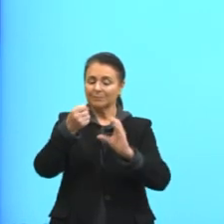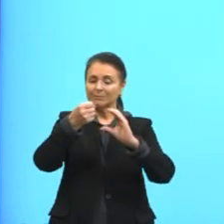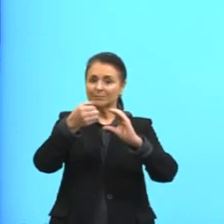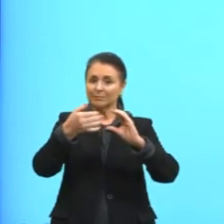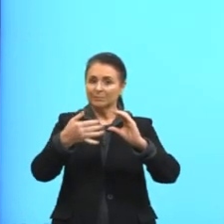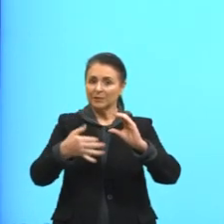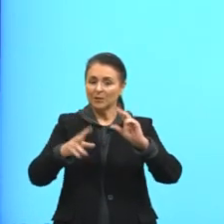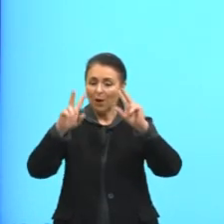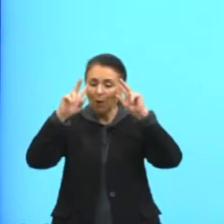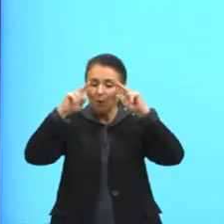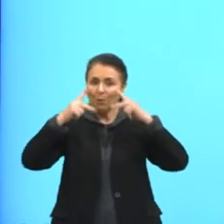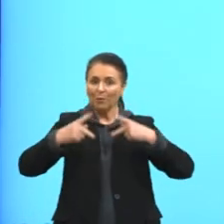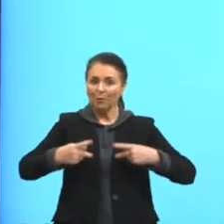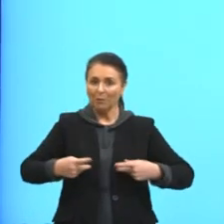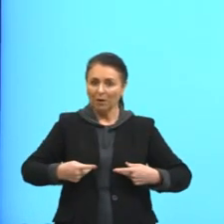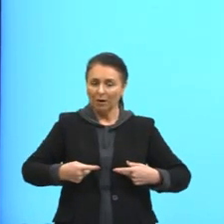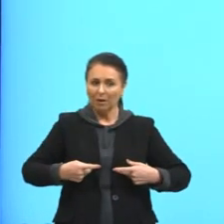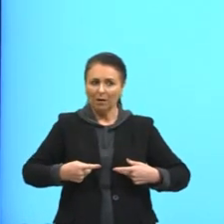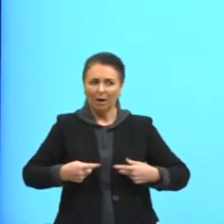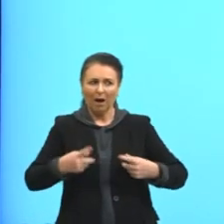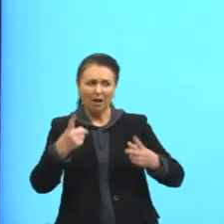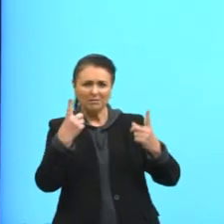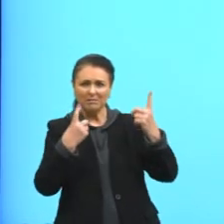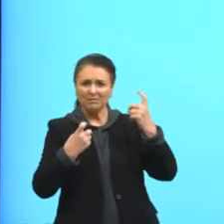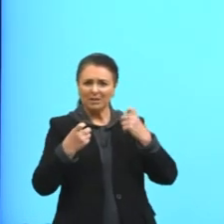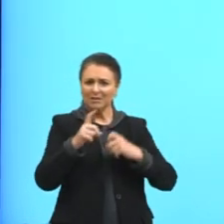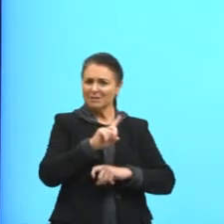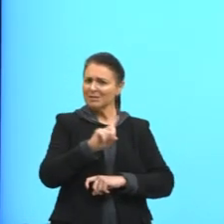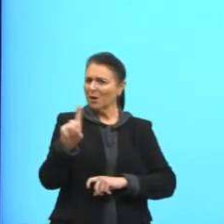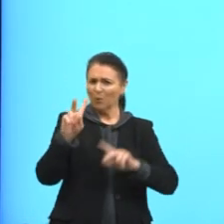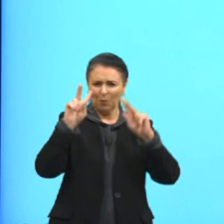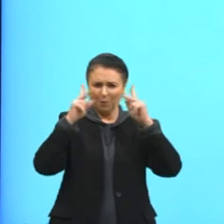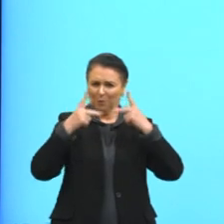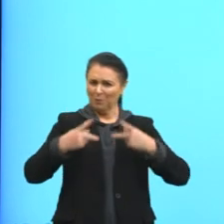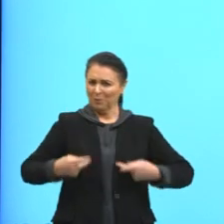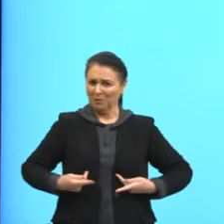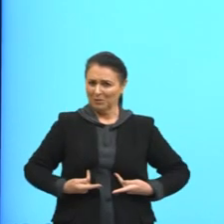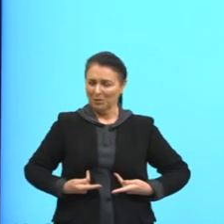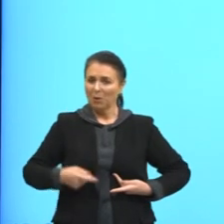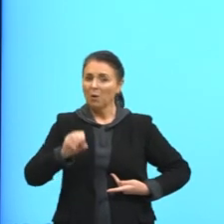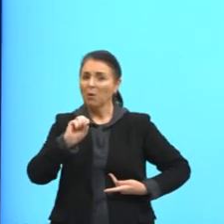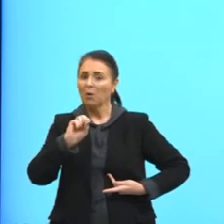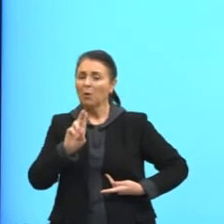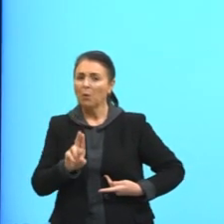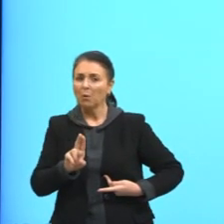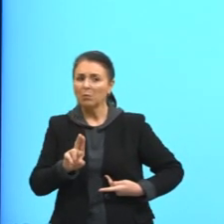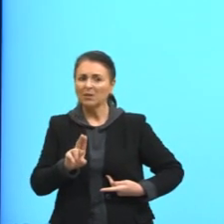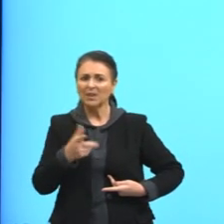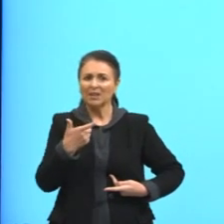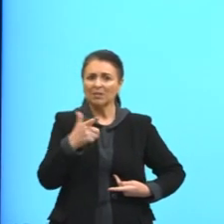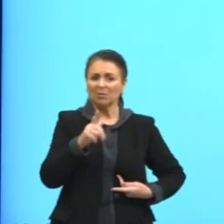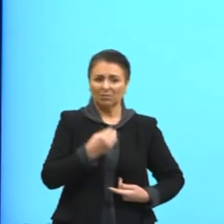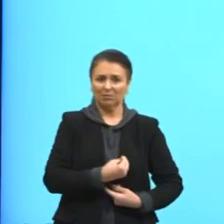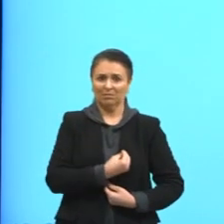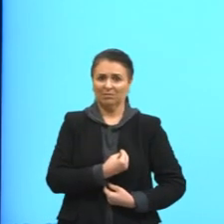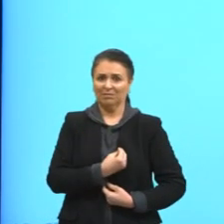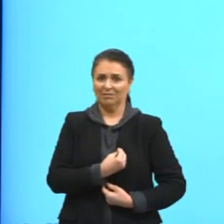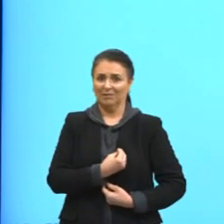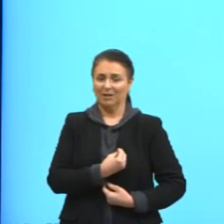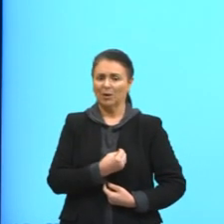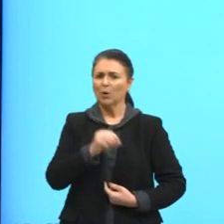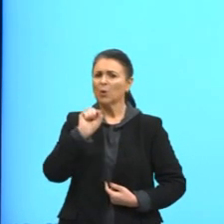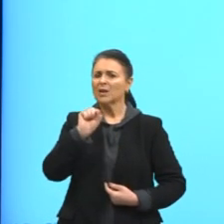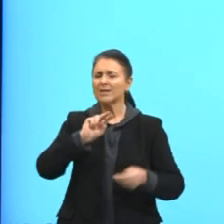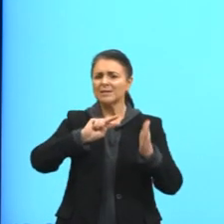humanas a seres não humanos ou inanimados. O quer dizer isso?